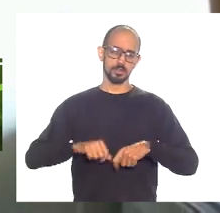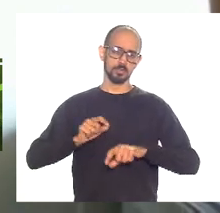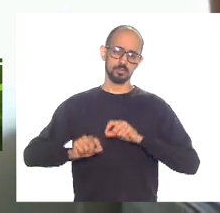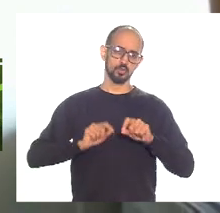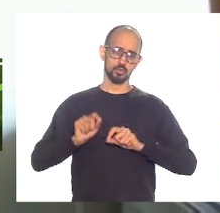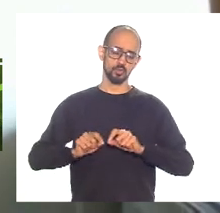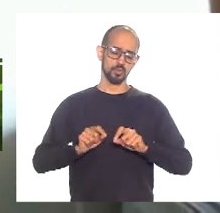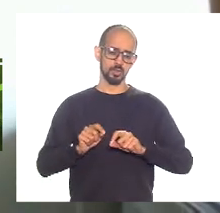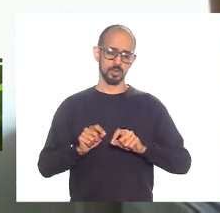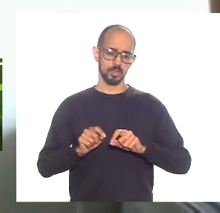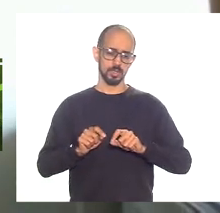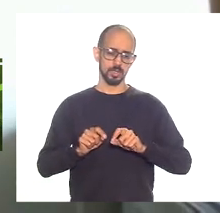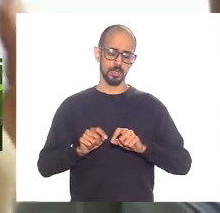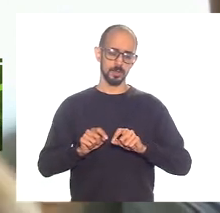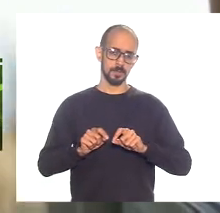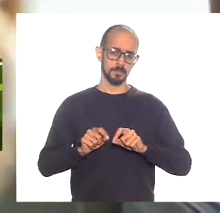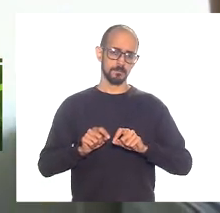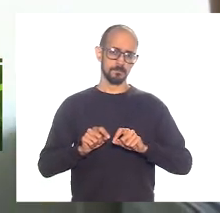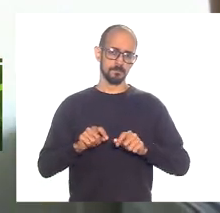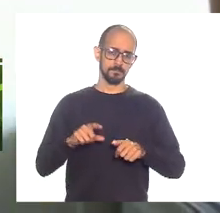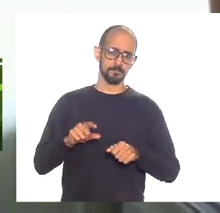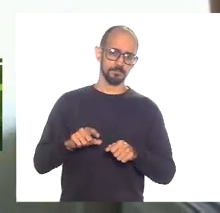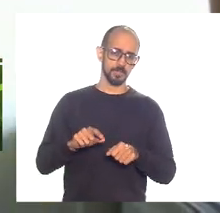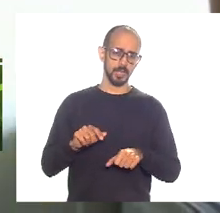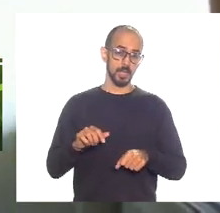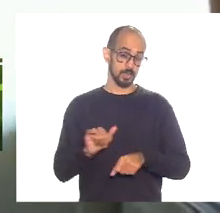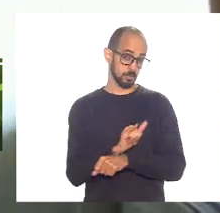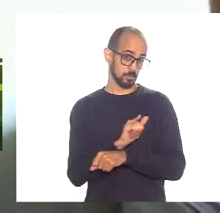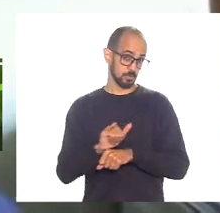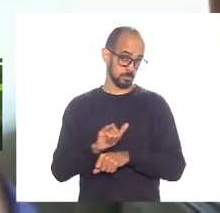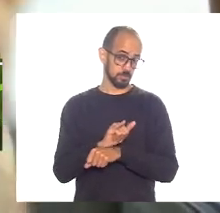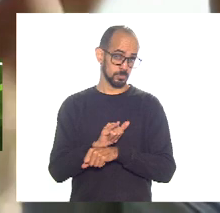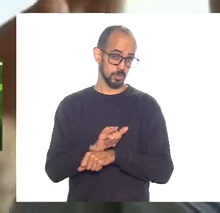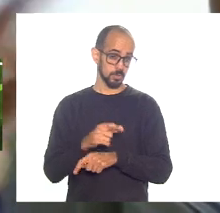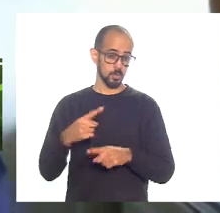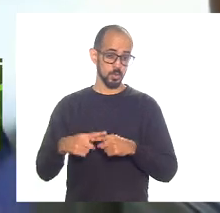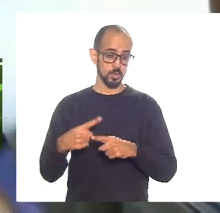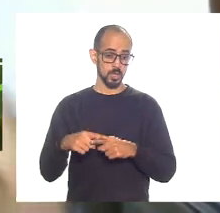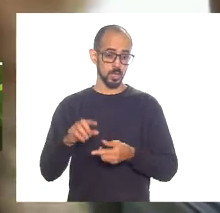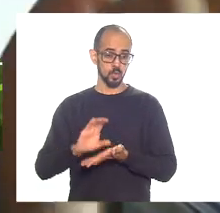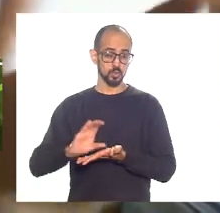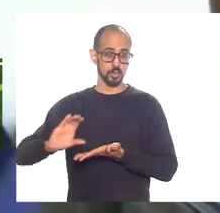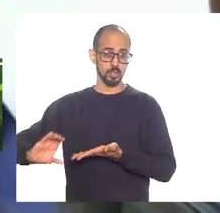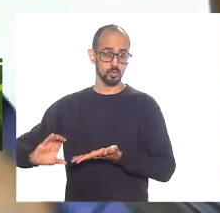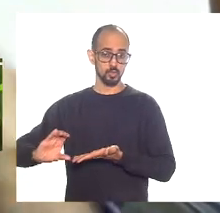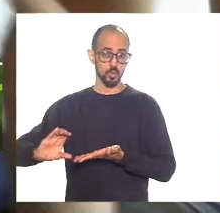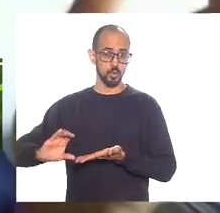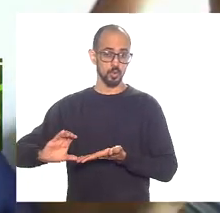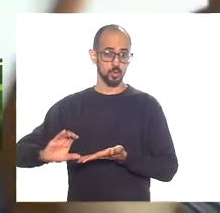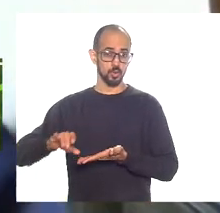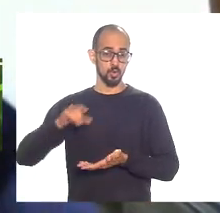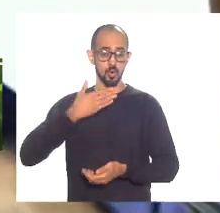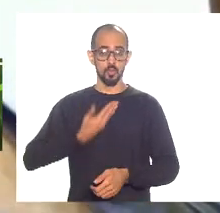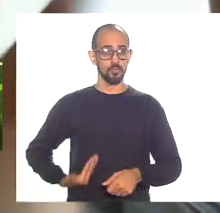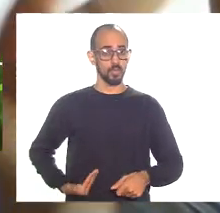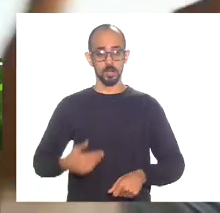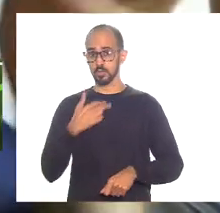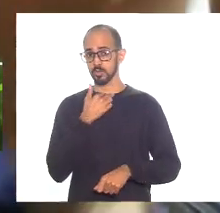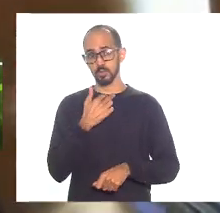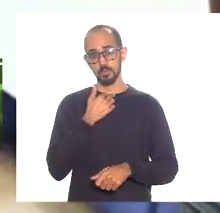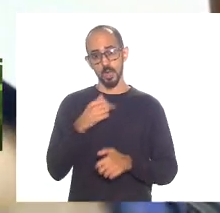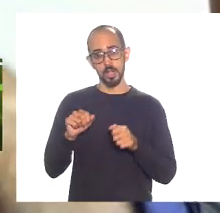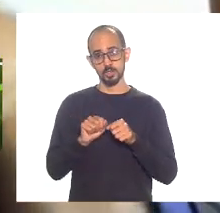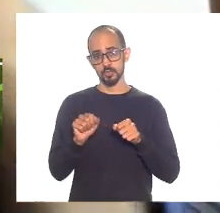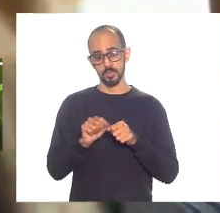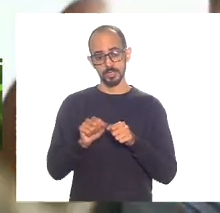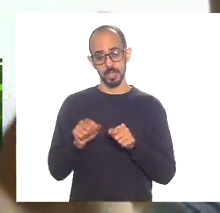de uma forma um pouco menor porque o tesouro do estado não pode emitir papel do tesouro